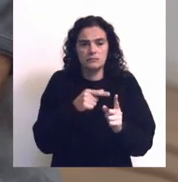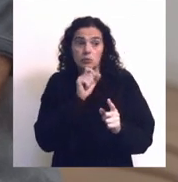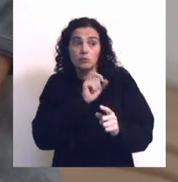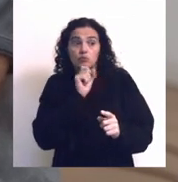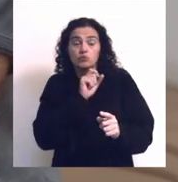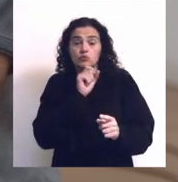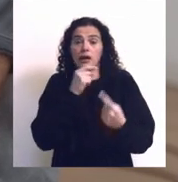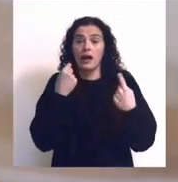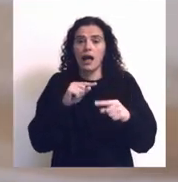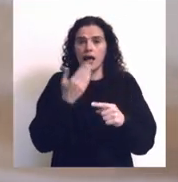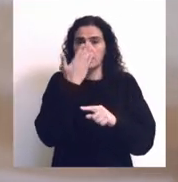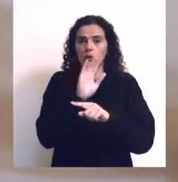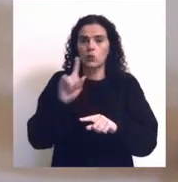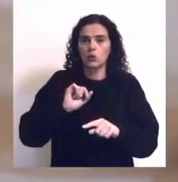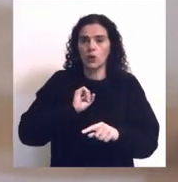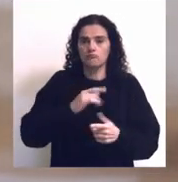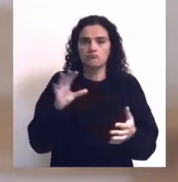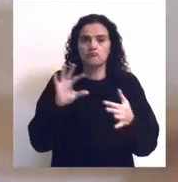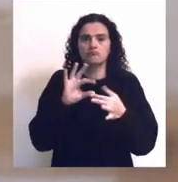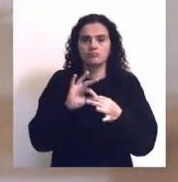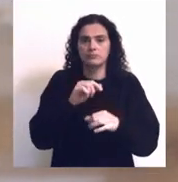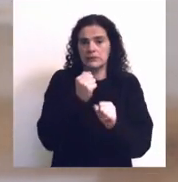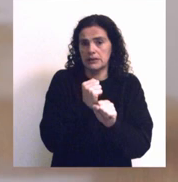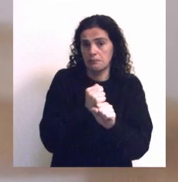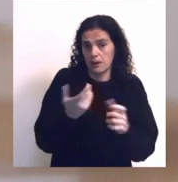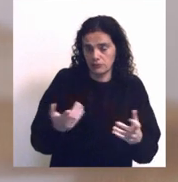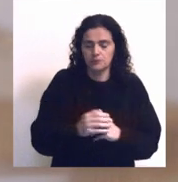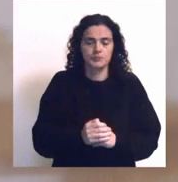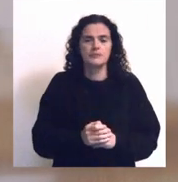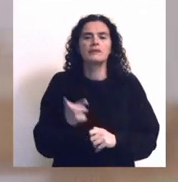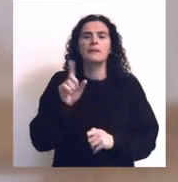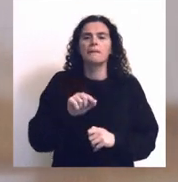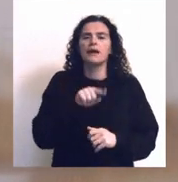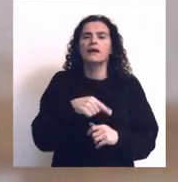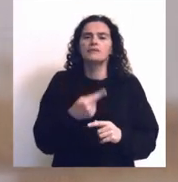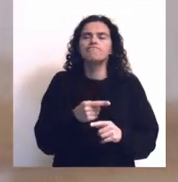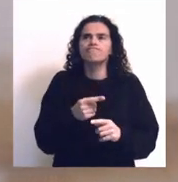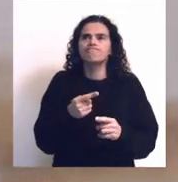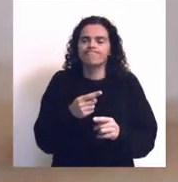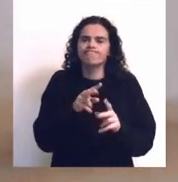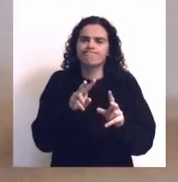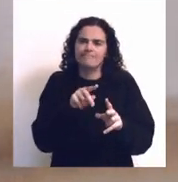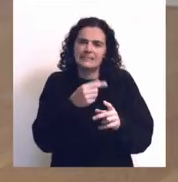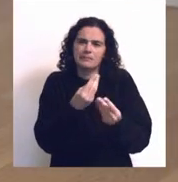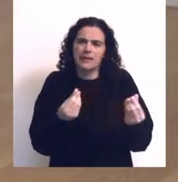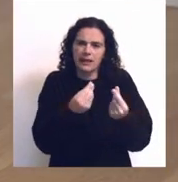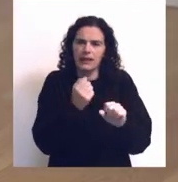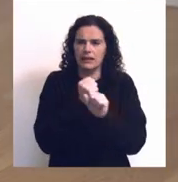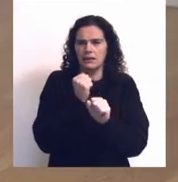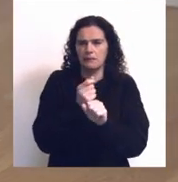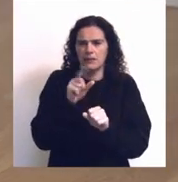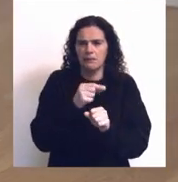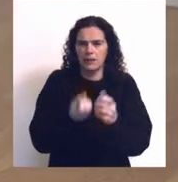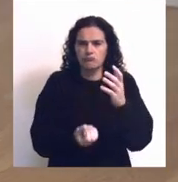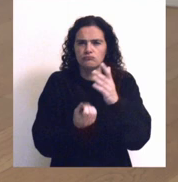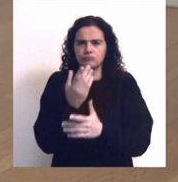potencialmente será a nossa atitude em relação aos trabalhos. Ou seja, também é matéria de trabalho e de